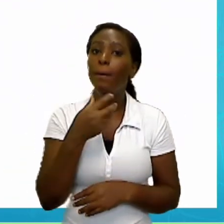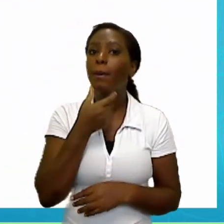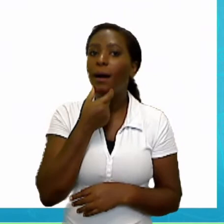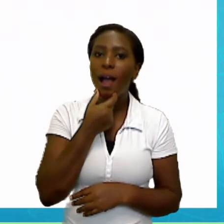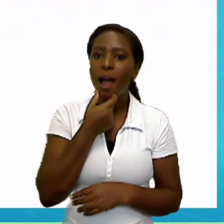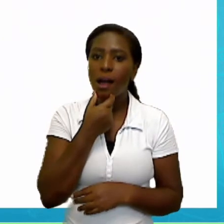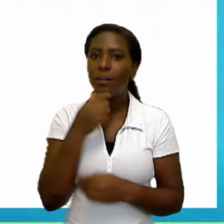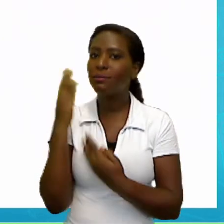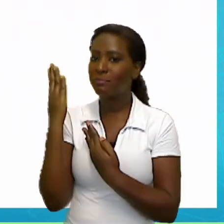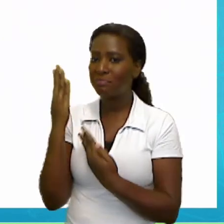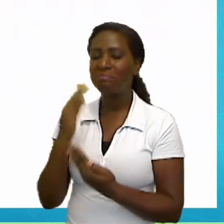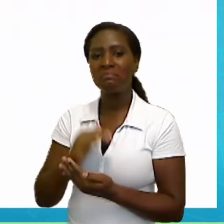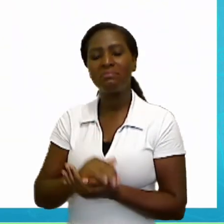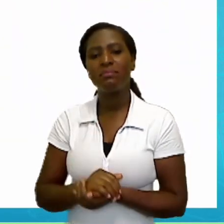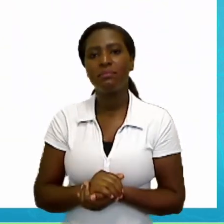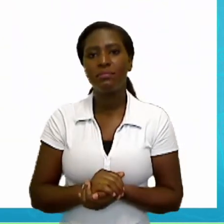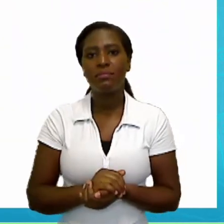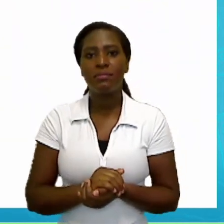Borracha em inglês.